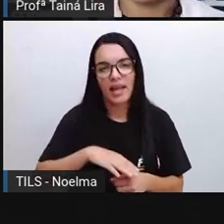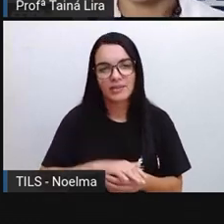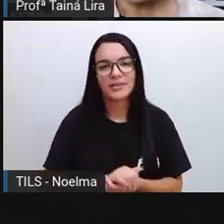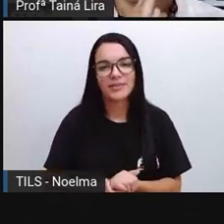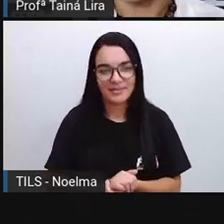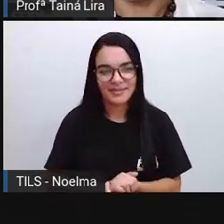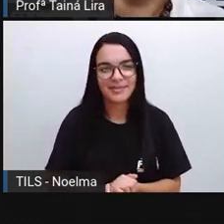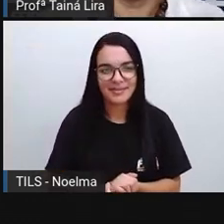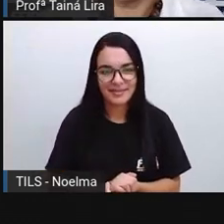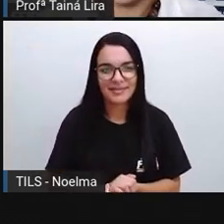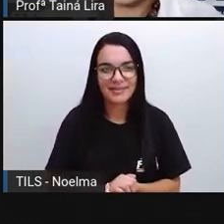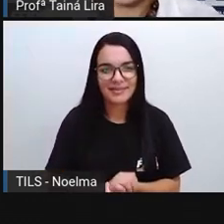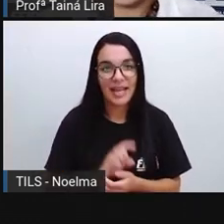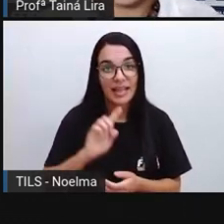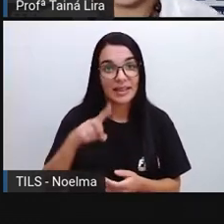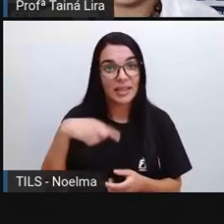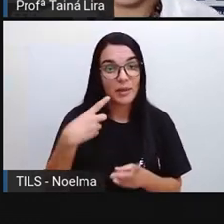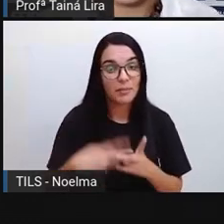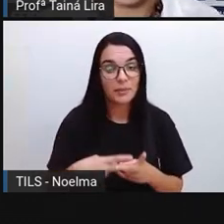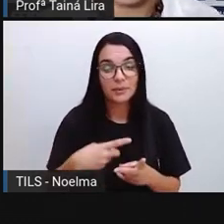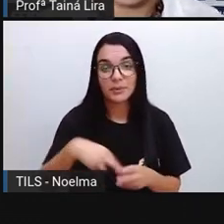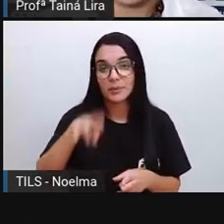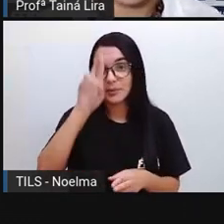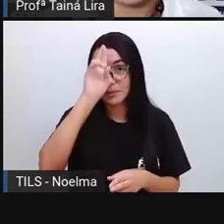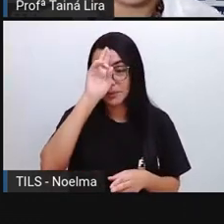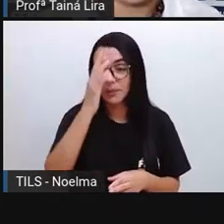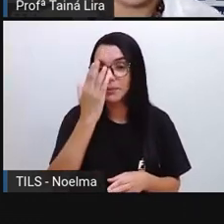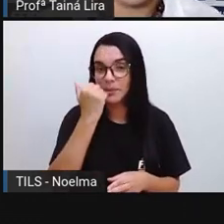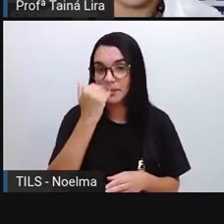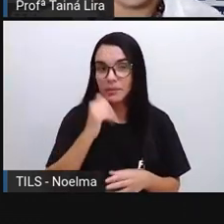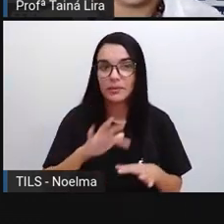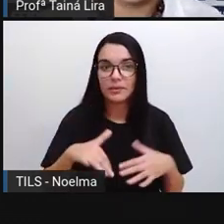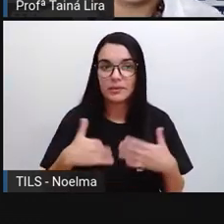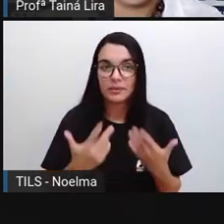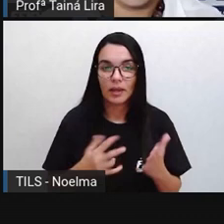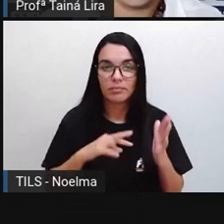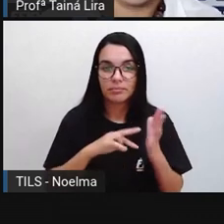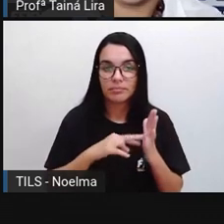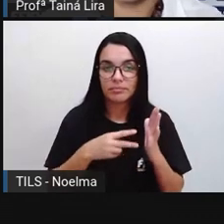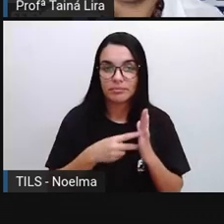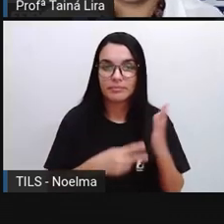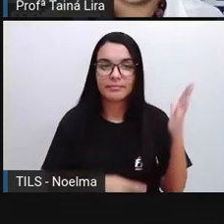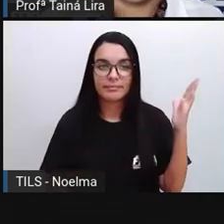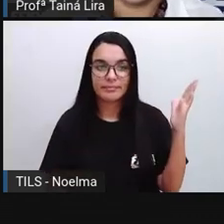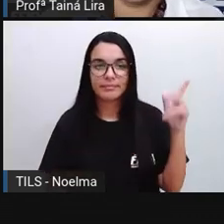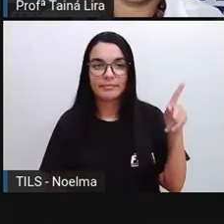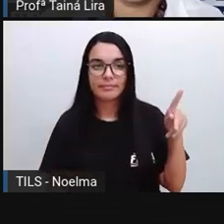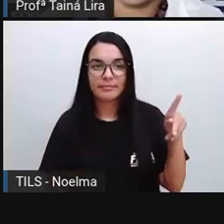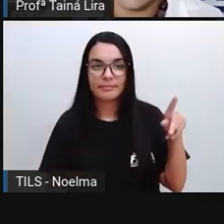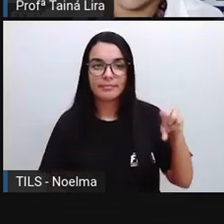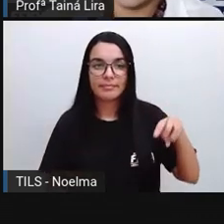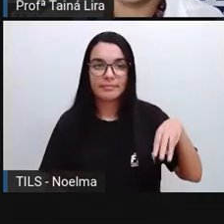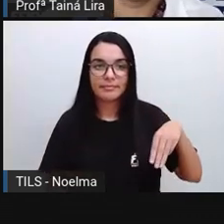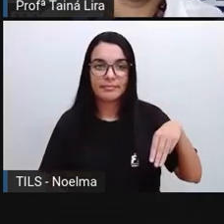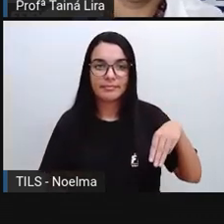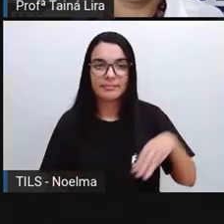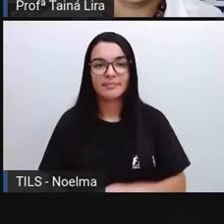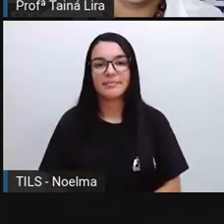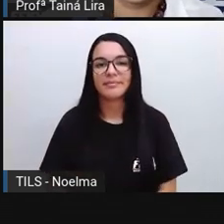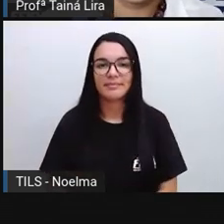tarde é depois do meio-dia. Então, a sigla que nós usamos é o PM. Tá bom, segundo ano?